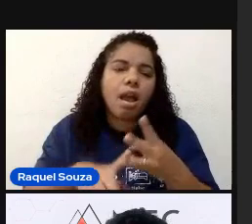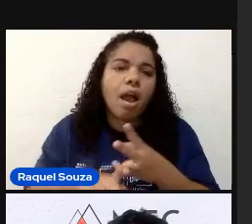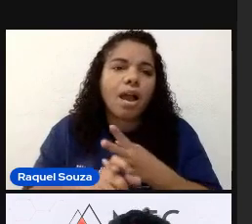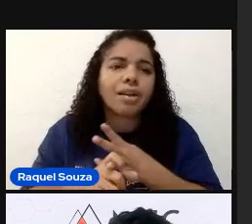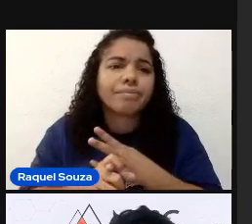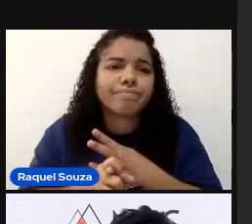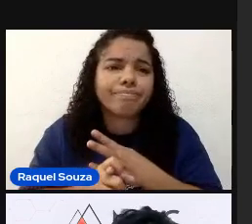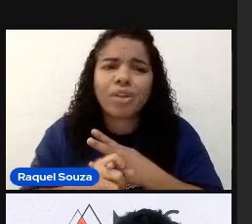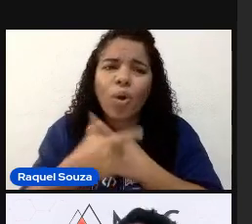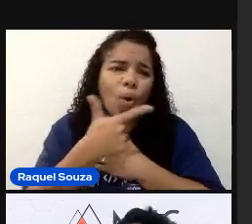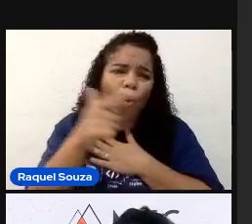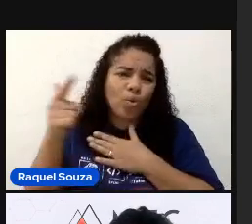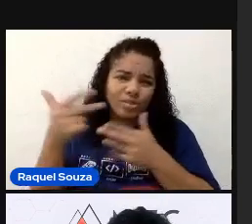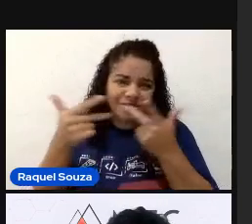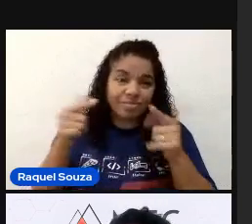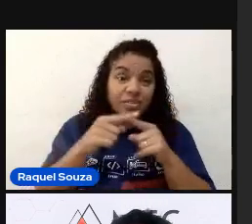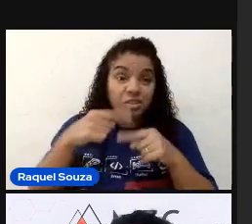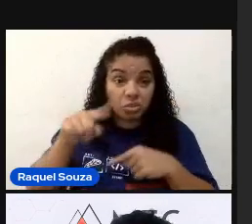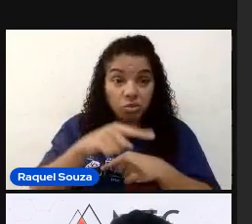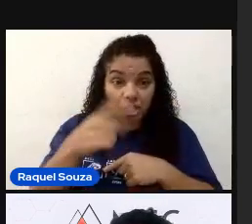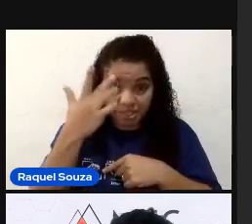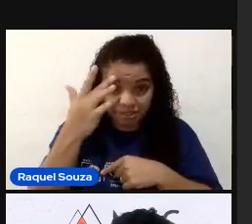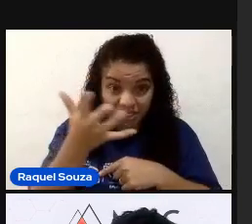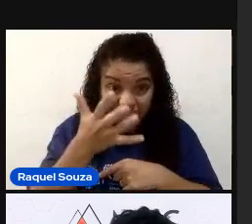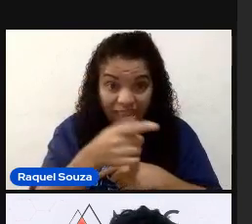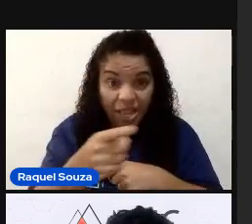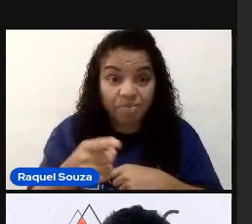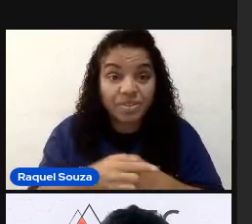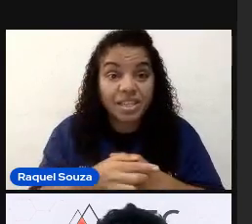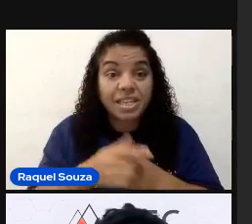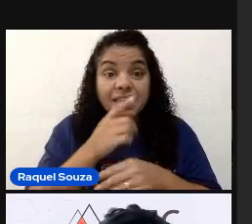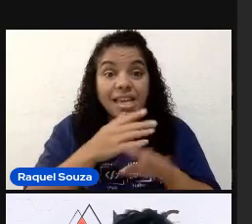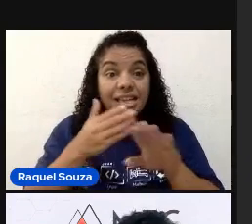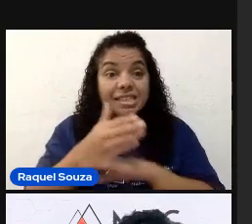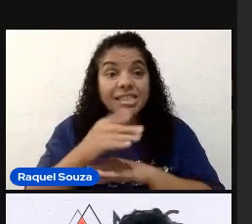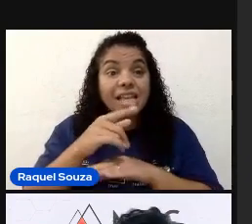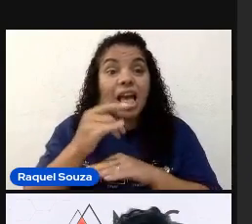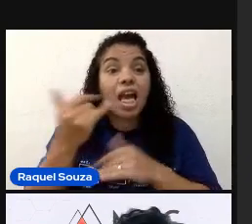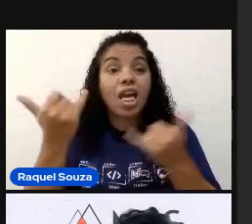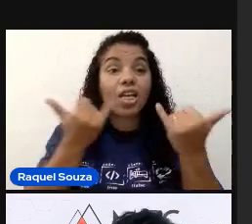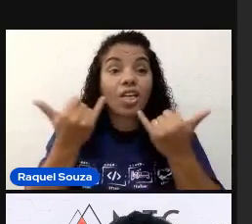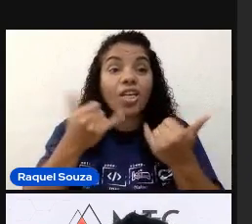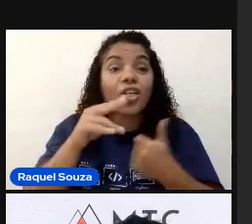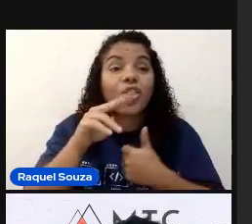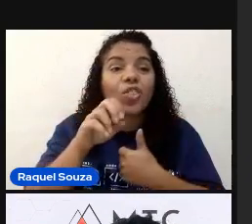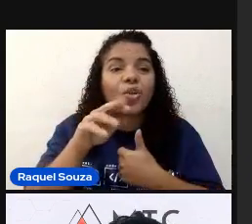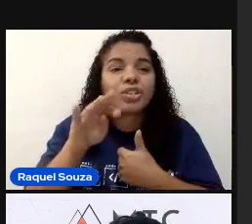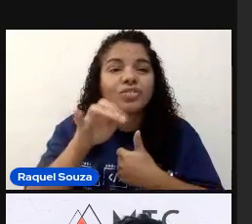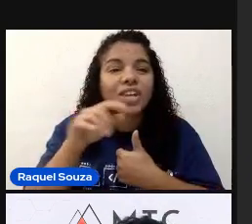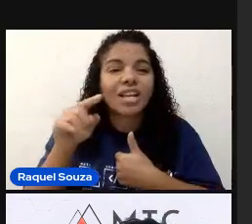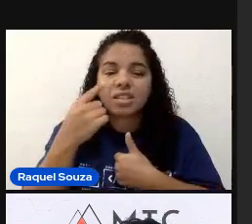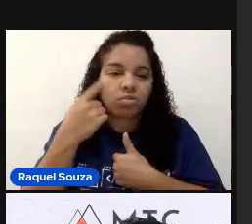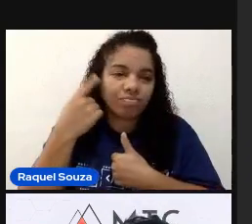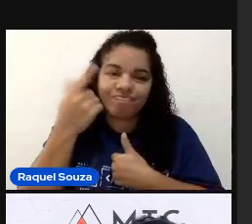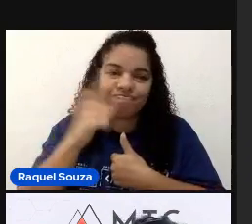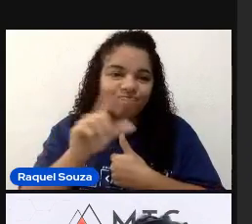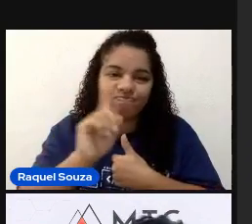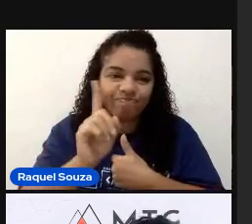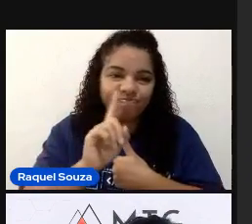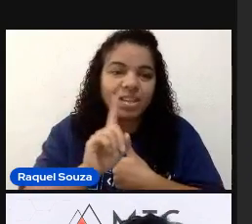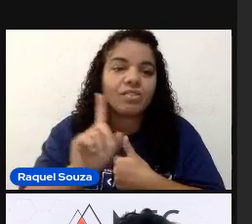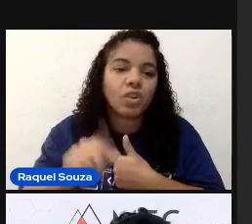Entre outras coisas. Então, às vezes, você quer acessar as notificações. Você não vai conseguir. Isso é bem complicado.